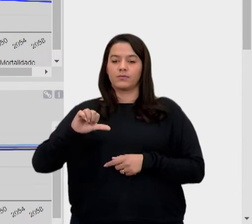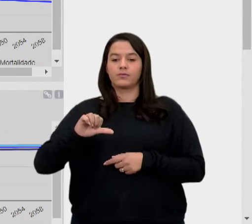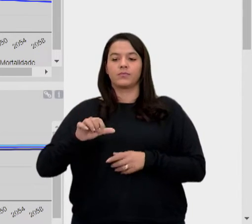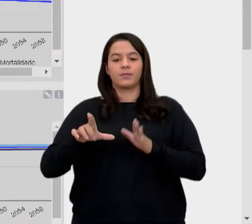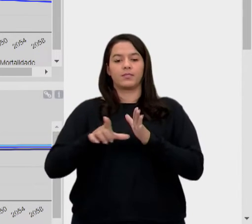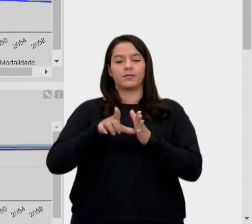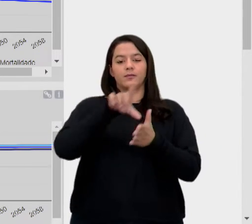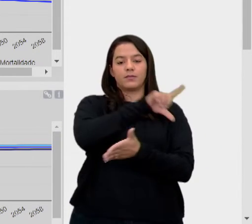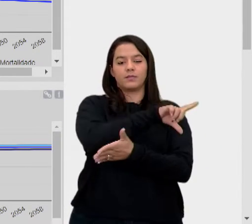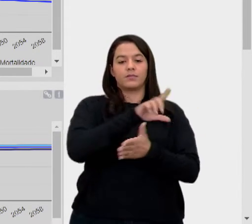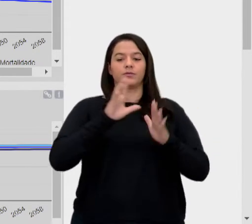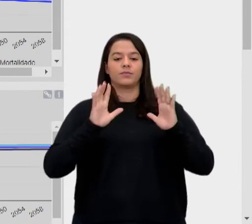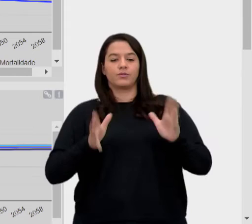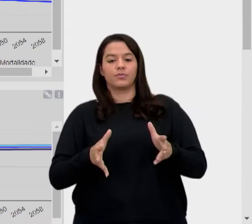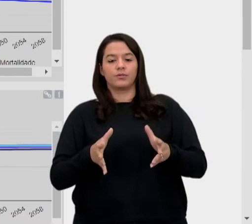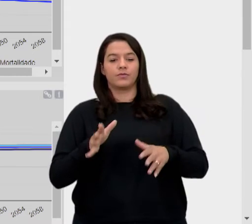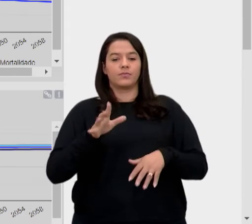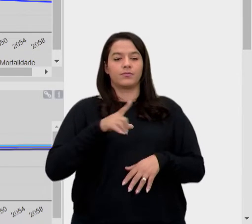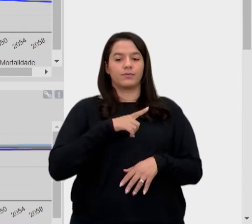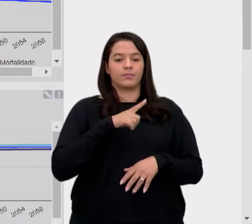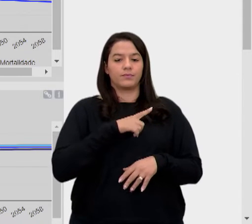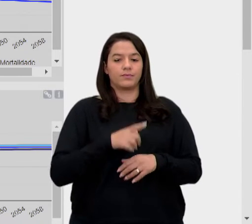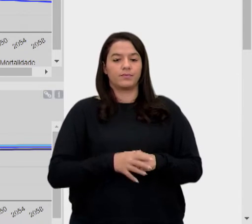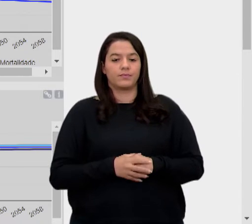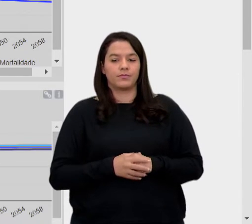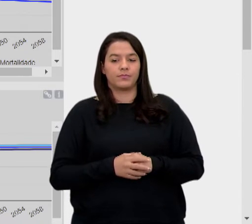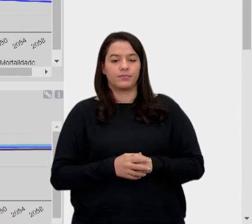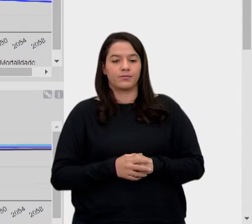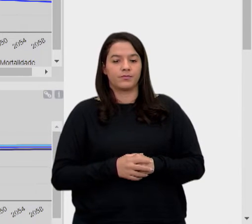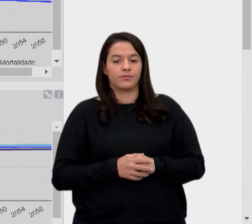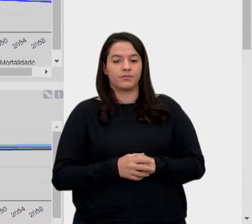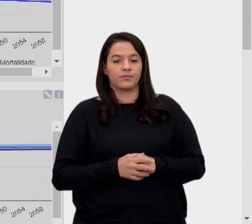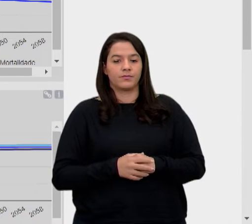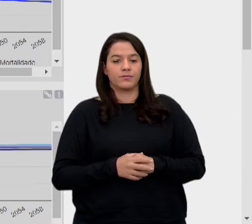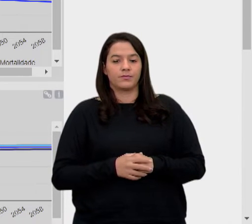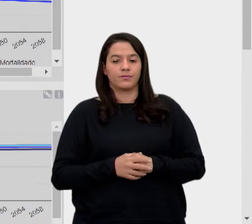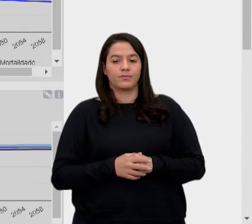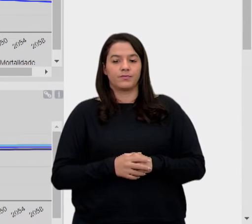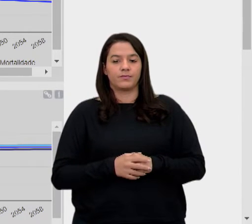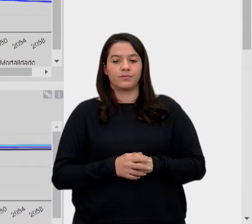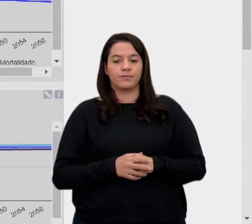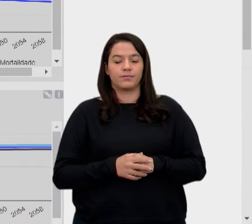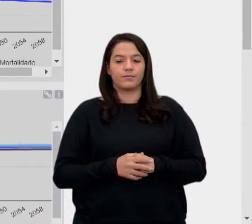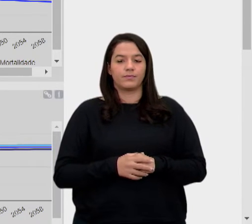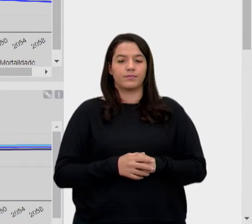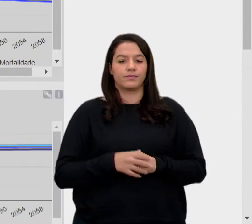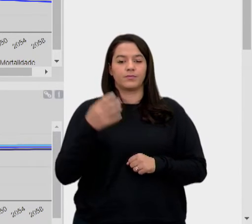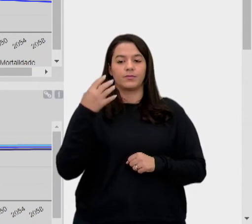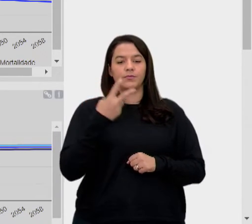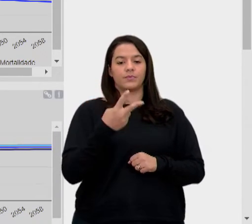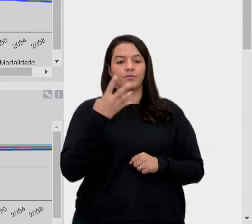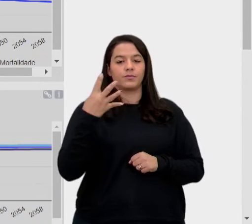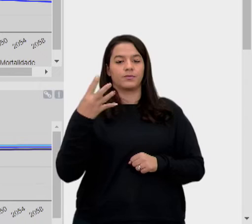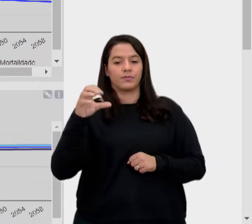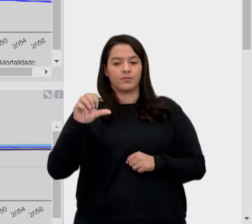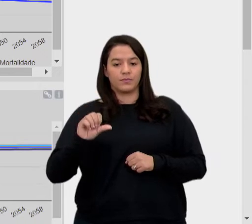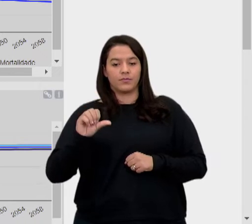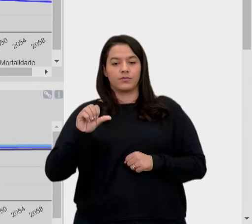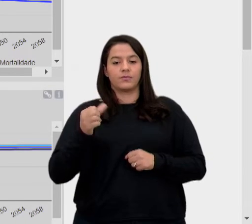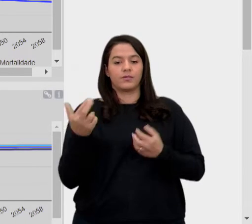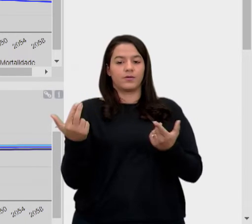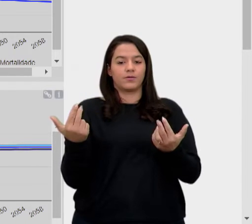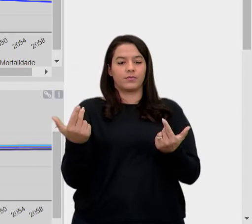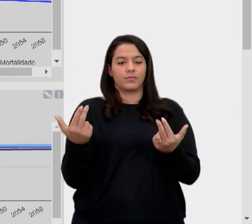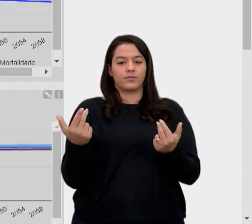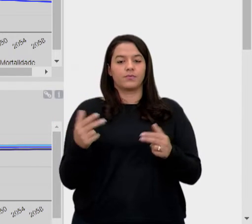antes, tá? A gente pode pegar aqui antes, nós vamos pegar aqui, já aqui, já em 2049, já praticamente igual já.